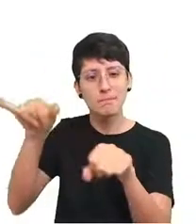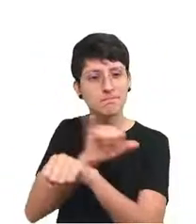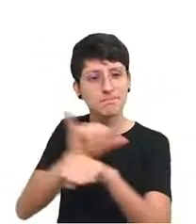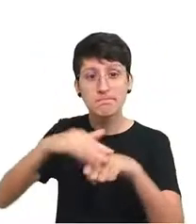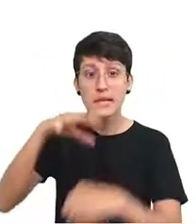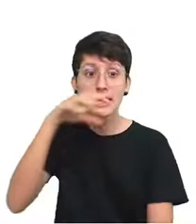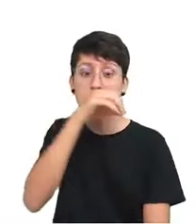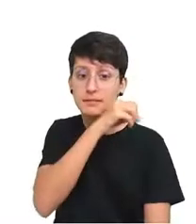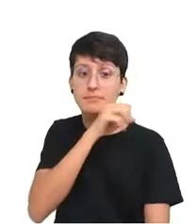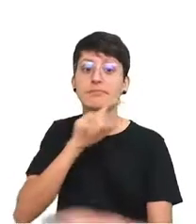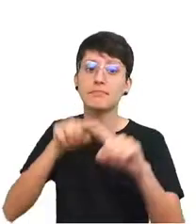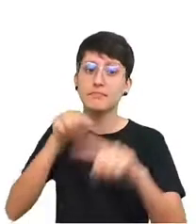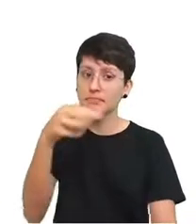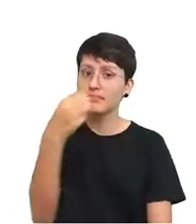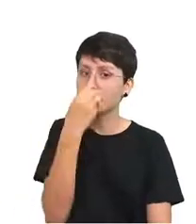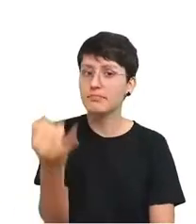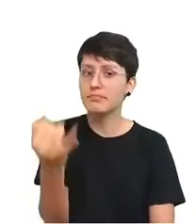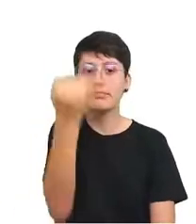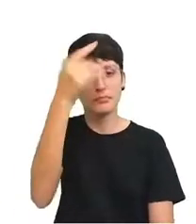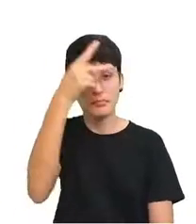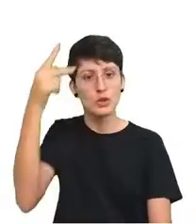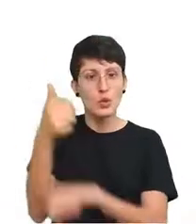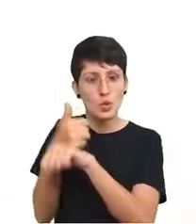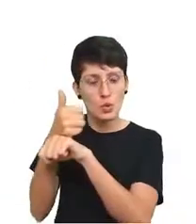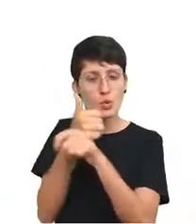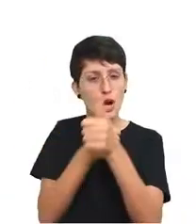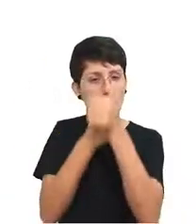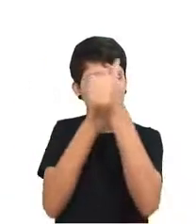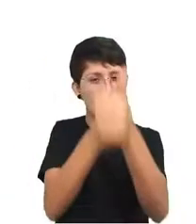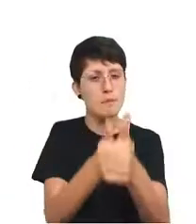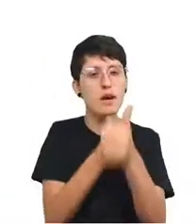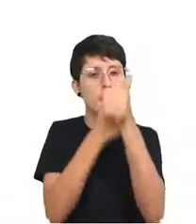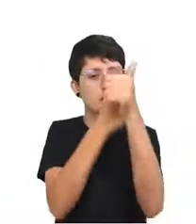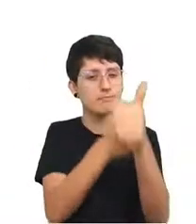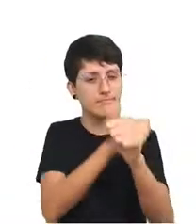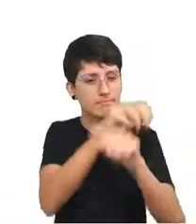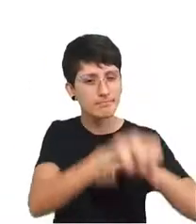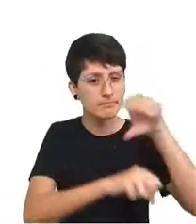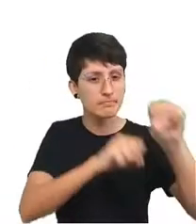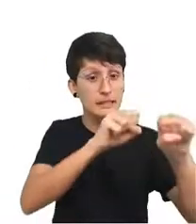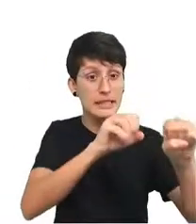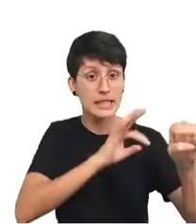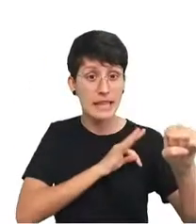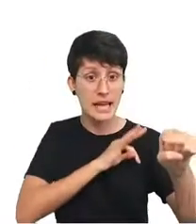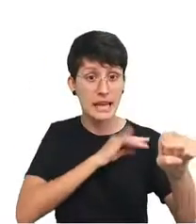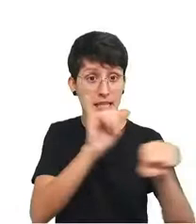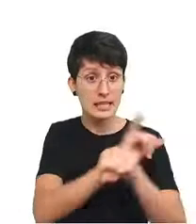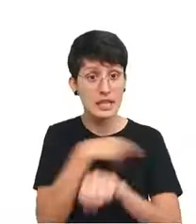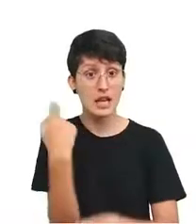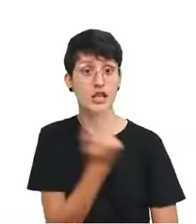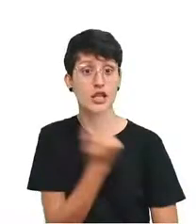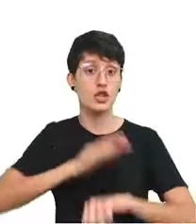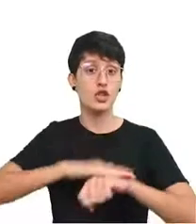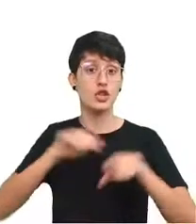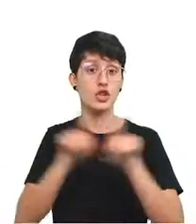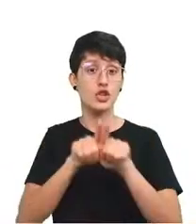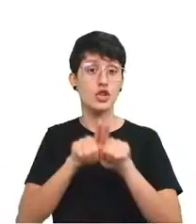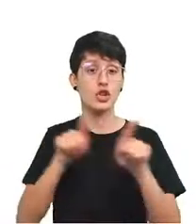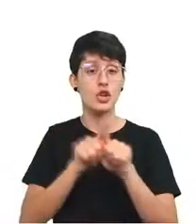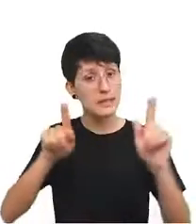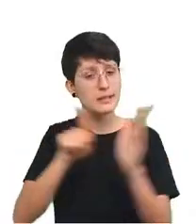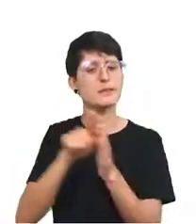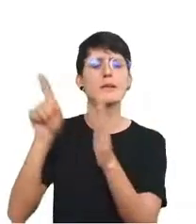E é essencial que os jornalistas acompanhem todo esse processo, não apenas para usarmos essas técnicas poderosas nós mesmos, mas também para questionarmos,